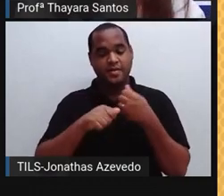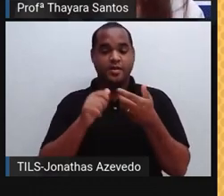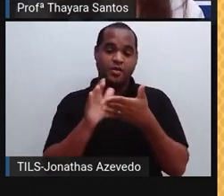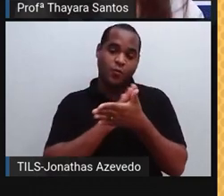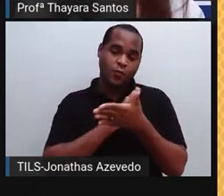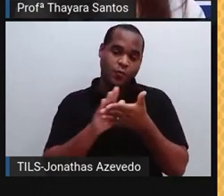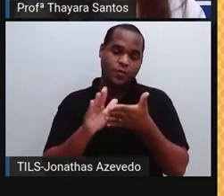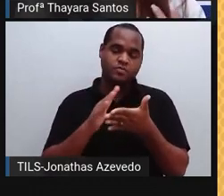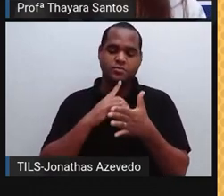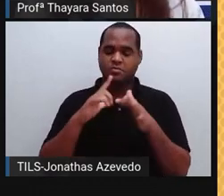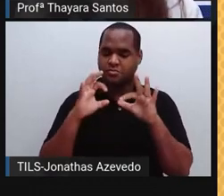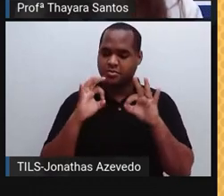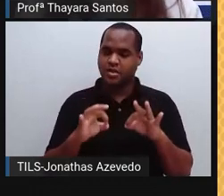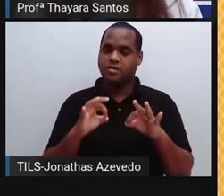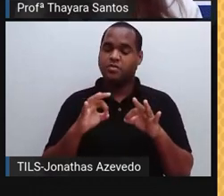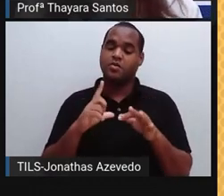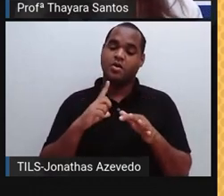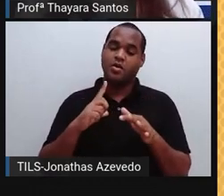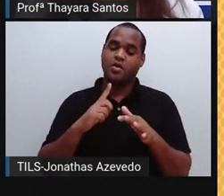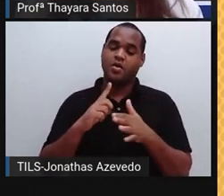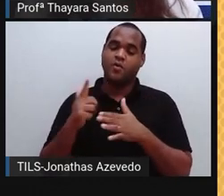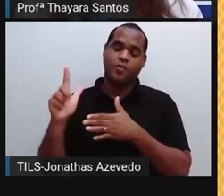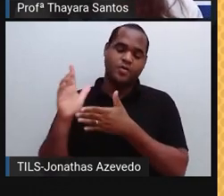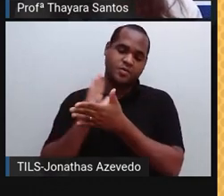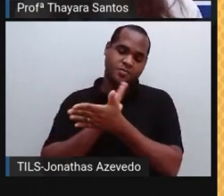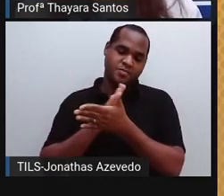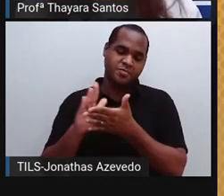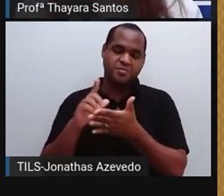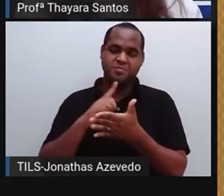coisas estão corretas, outras a gente sabe que não.